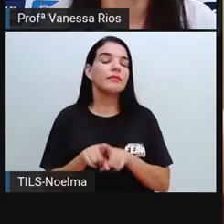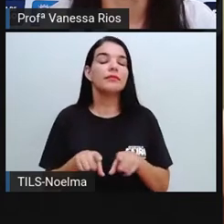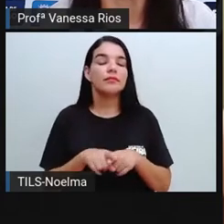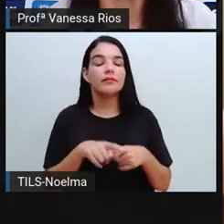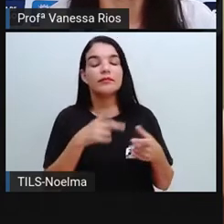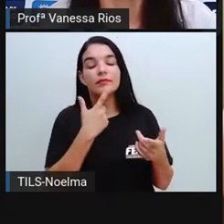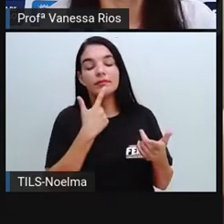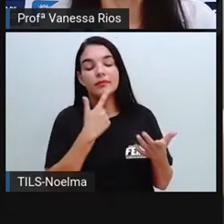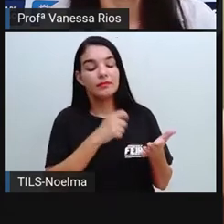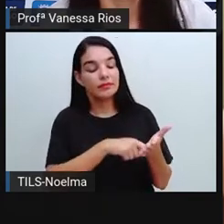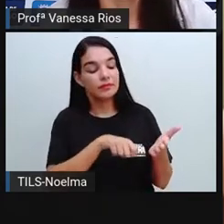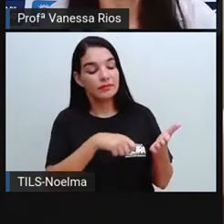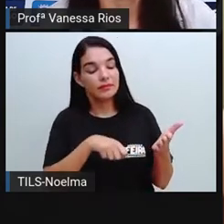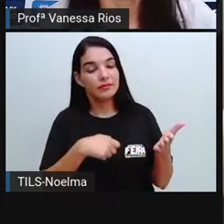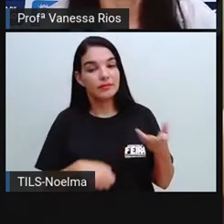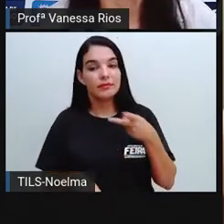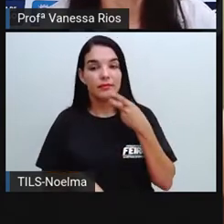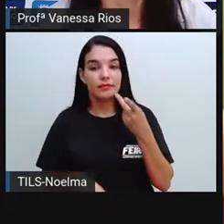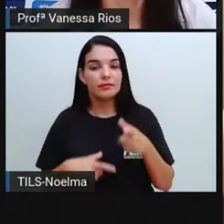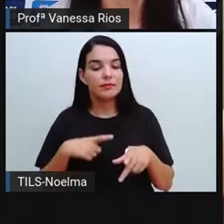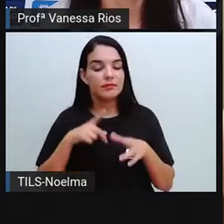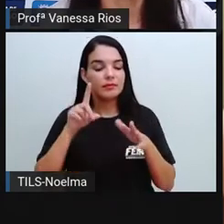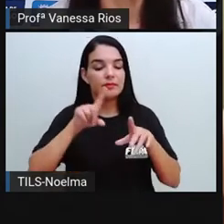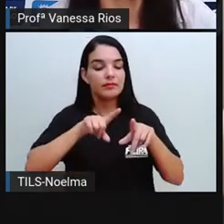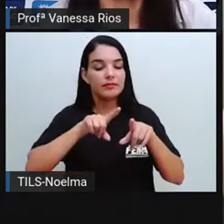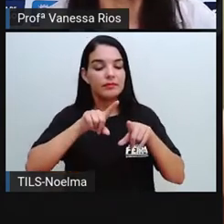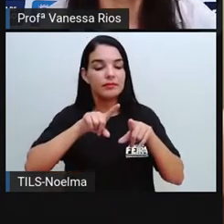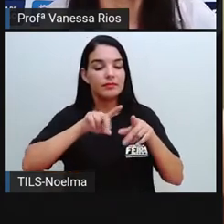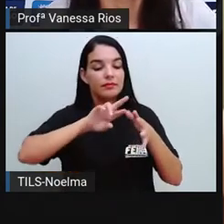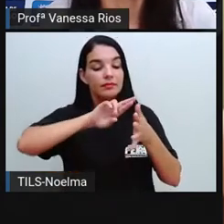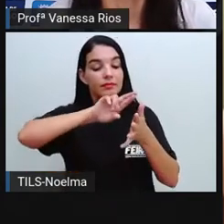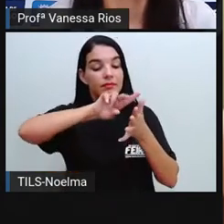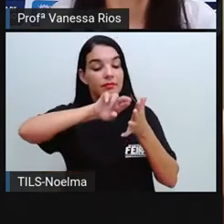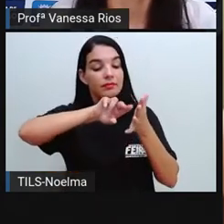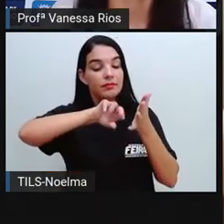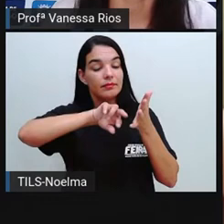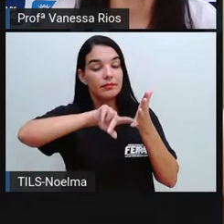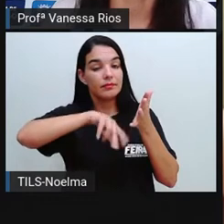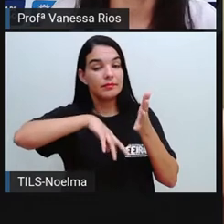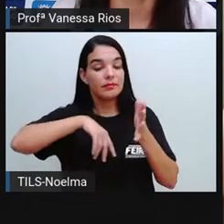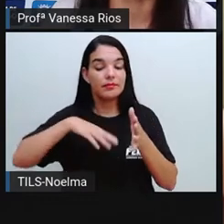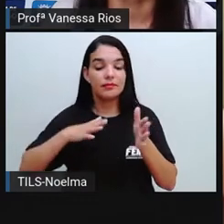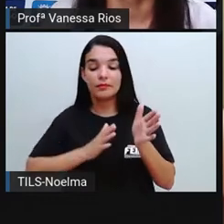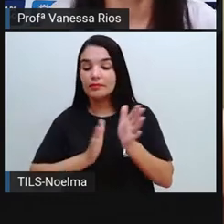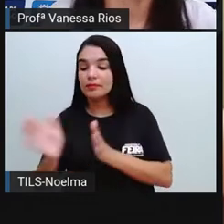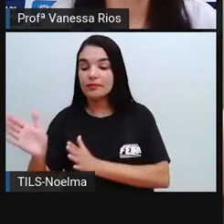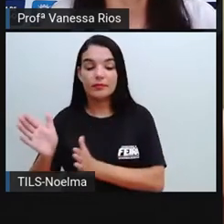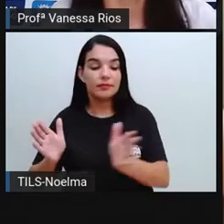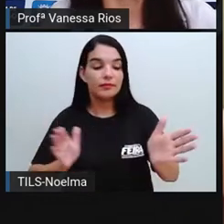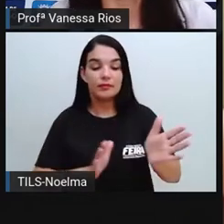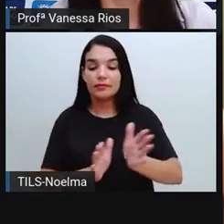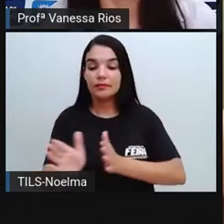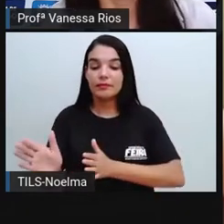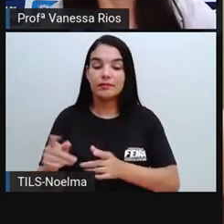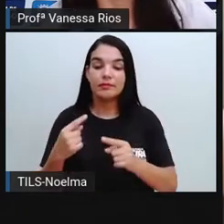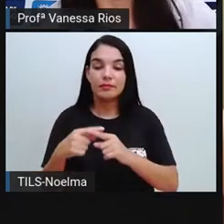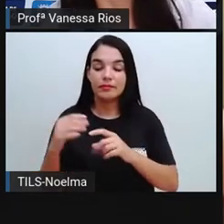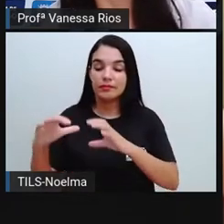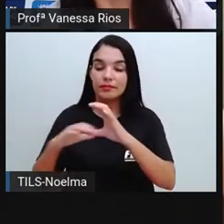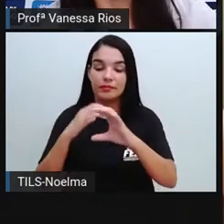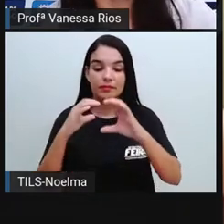a comunicação pode ter diversos signos e utilizar diversos canais para que as informações